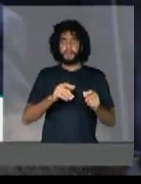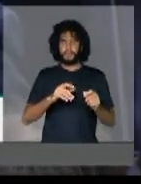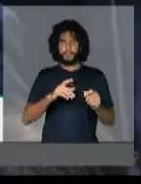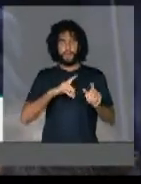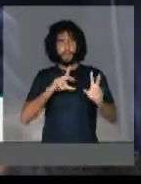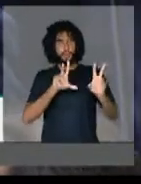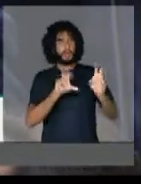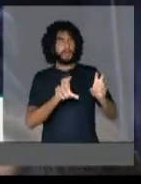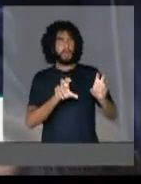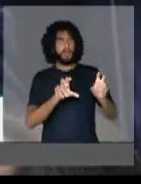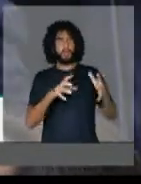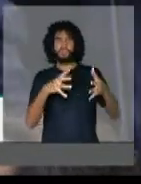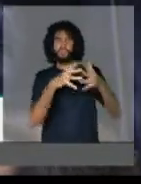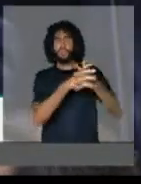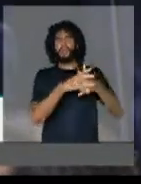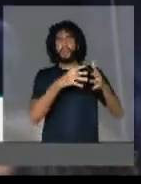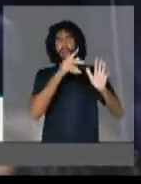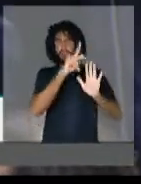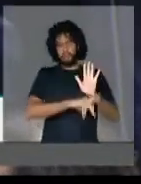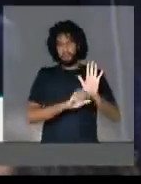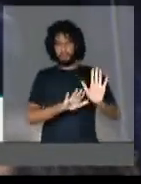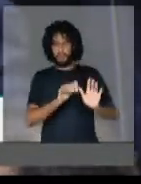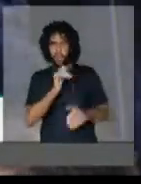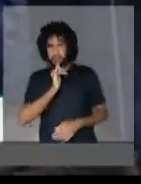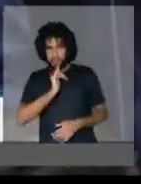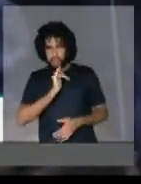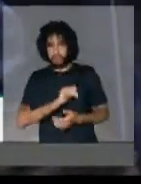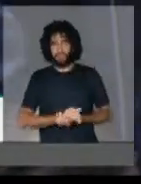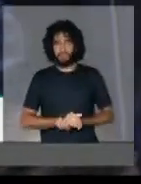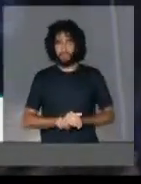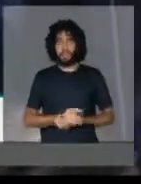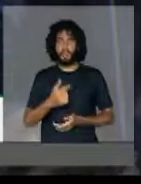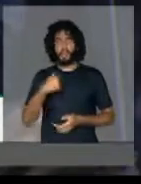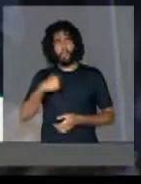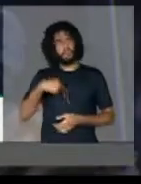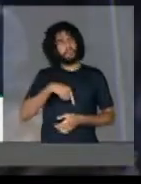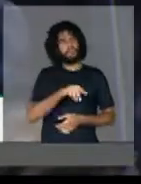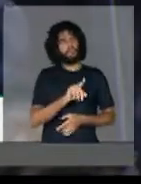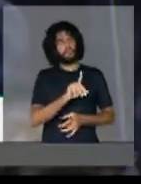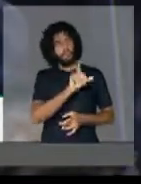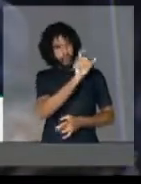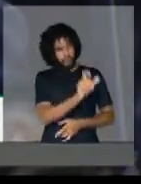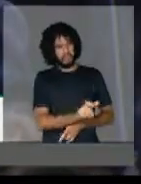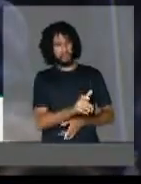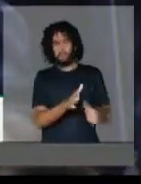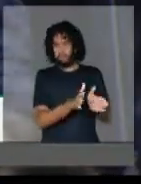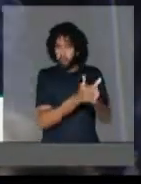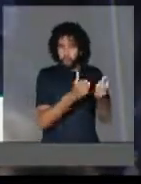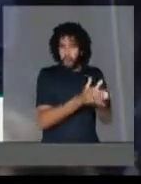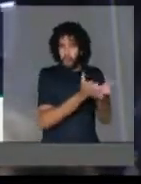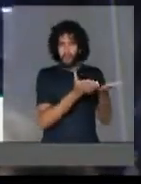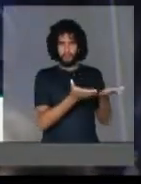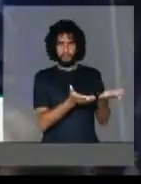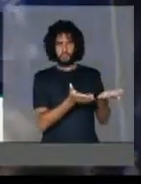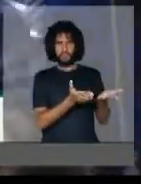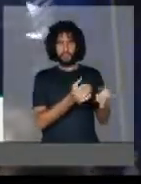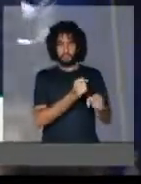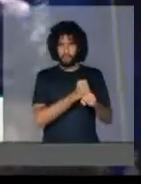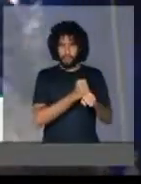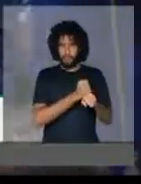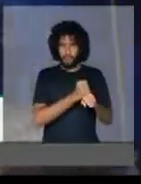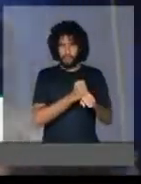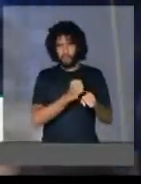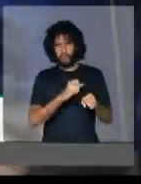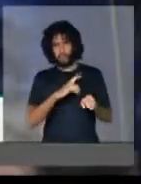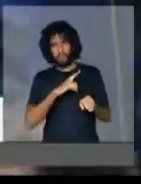complexidade do projeto. Vou dar um exemplo. Eu chego com uma pessoa muito pobre, que anualmente se